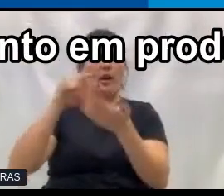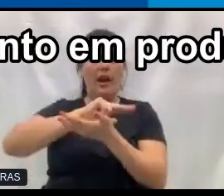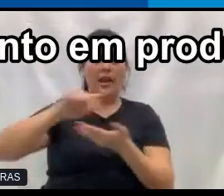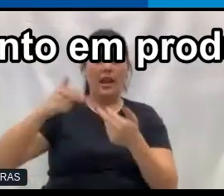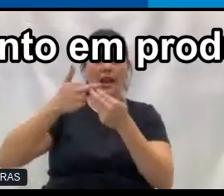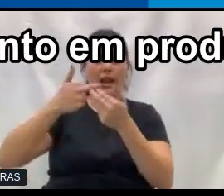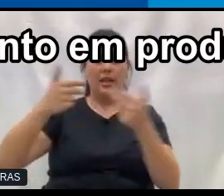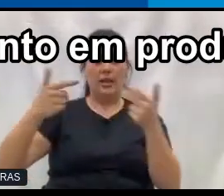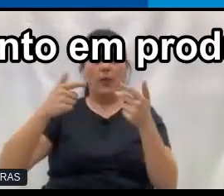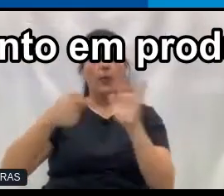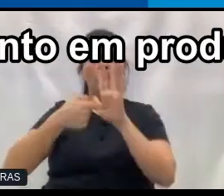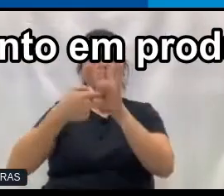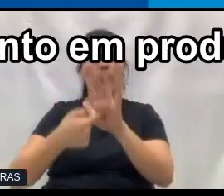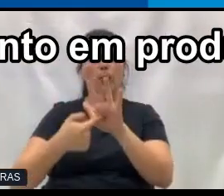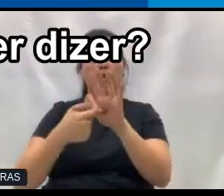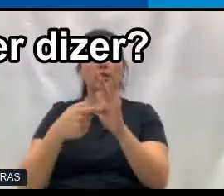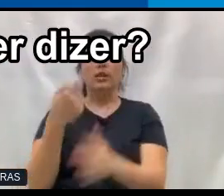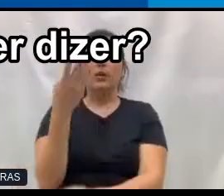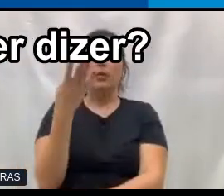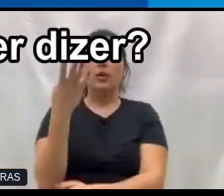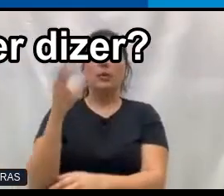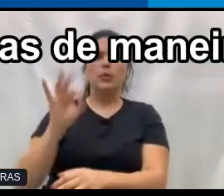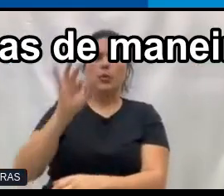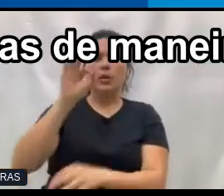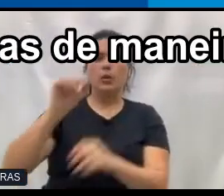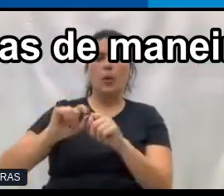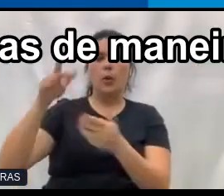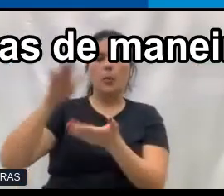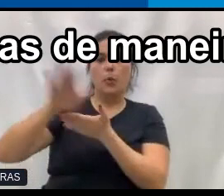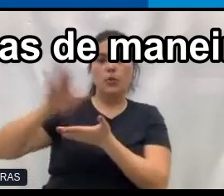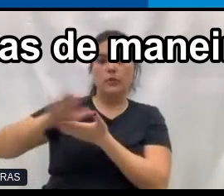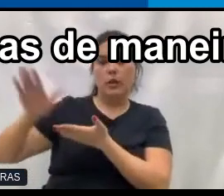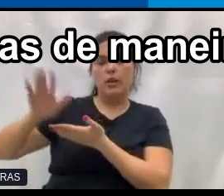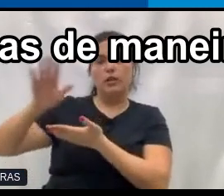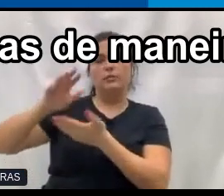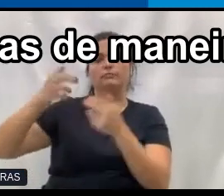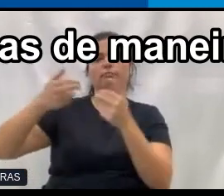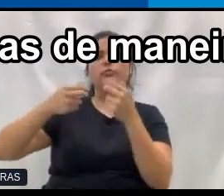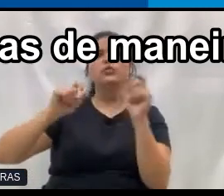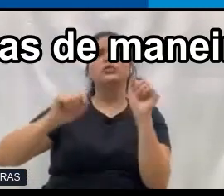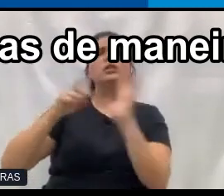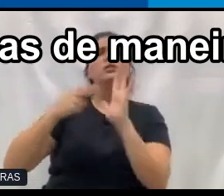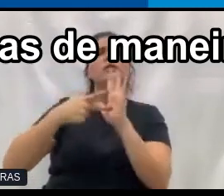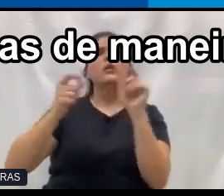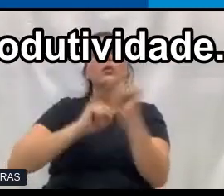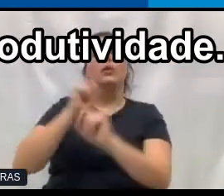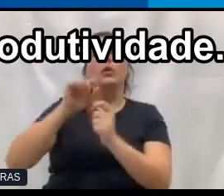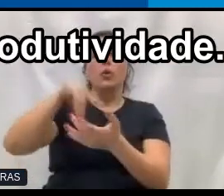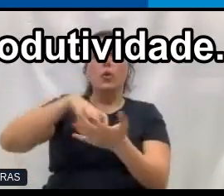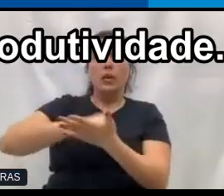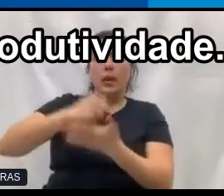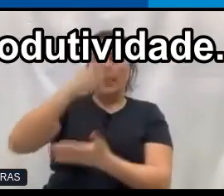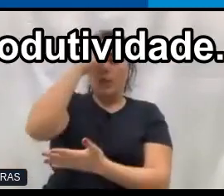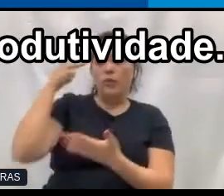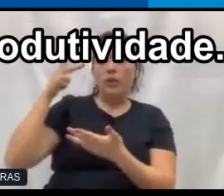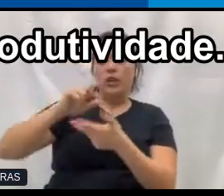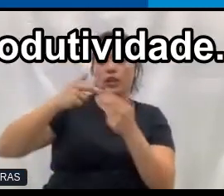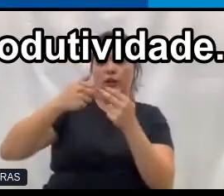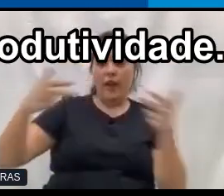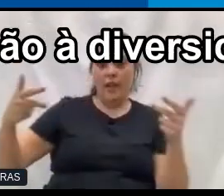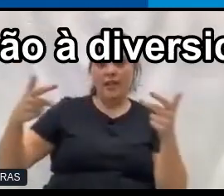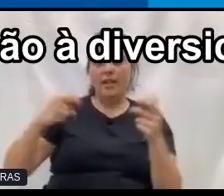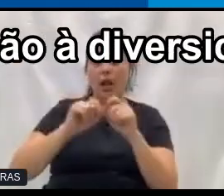4% de aumento em produtividade. O isso quer dizer? Só de você contratar as pessoas de maneira diferente, você aumenta a produtividade.